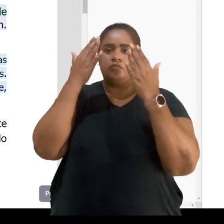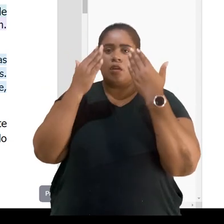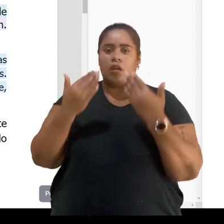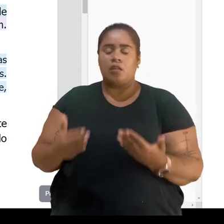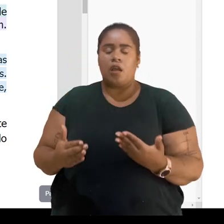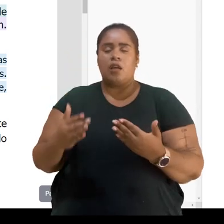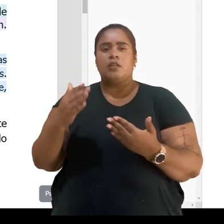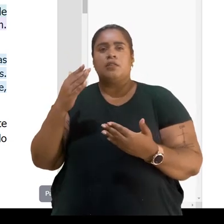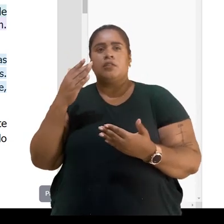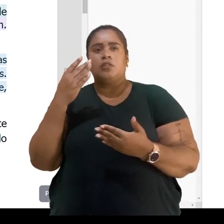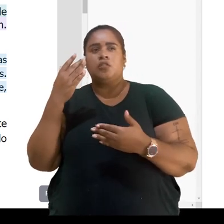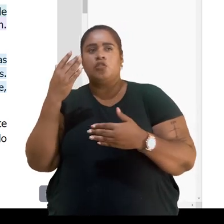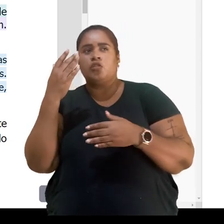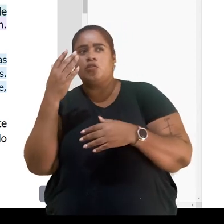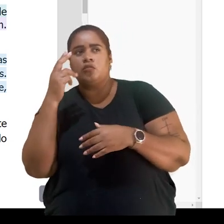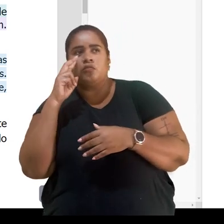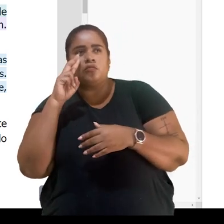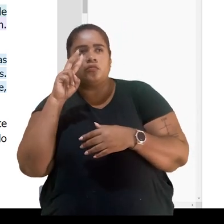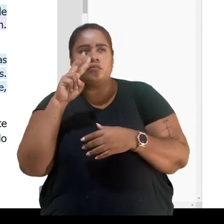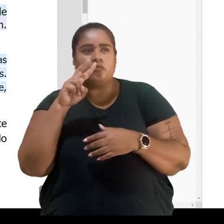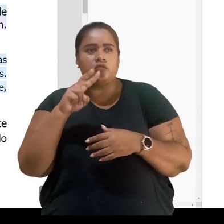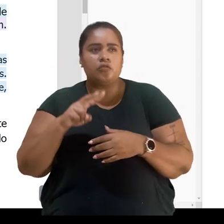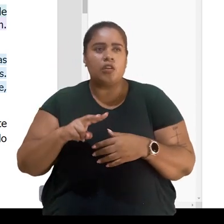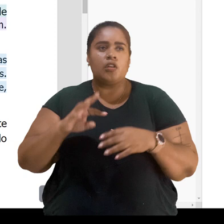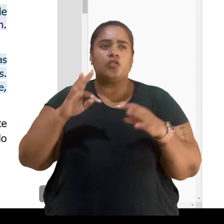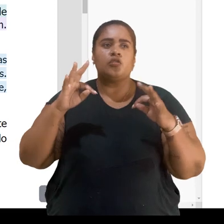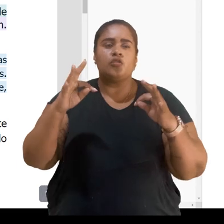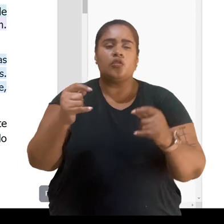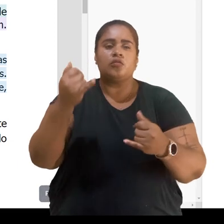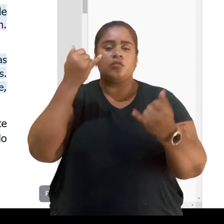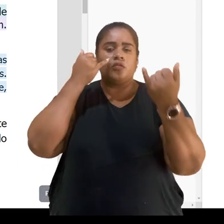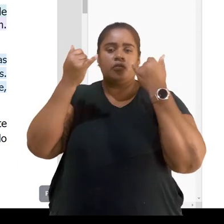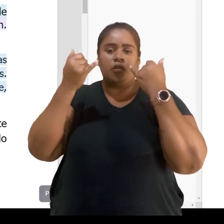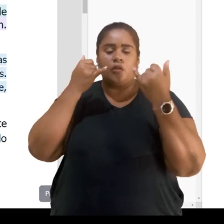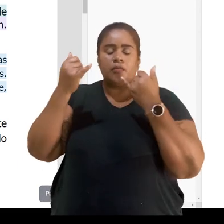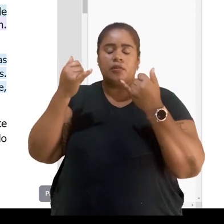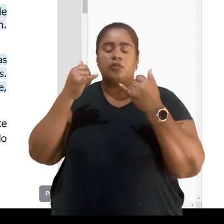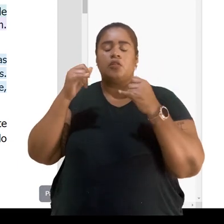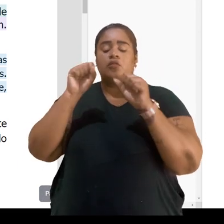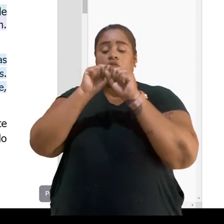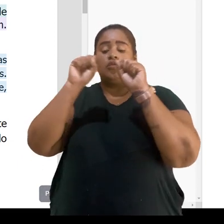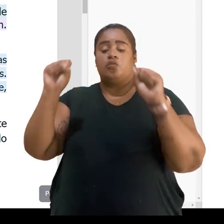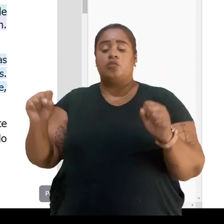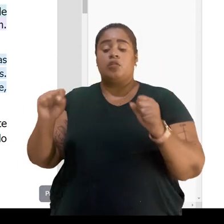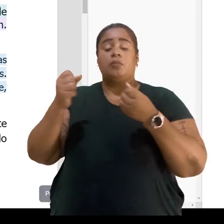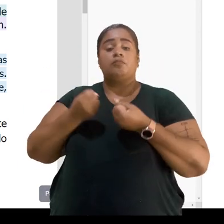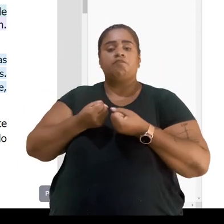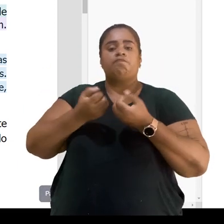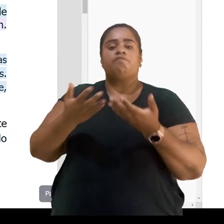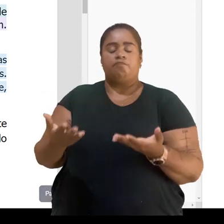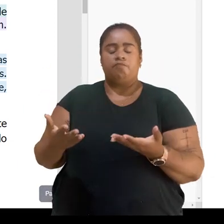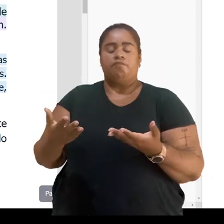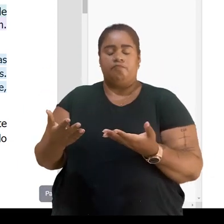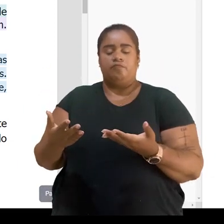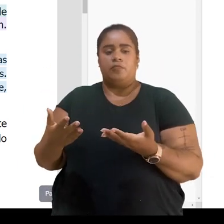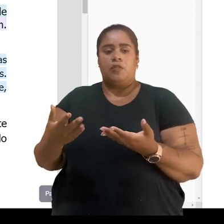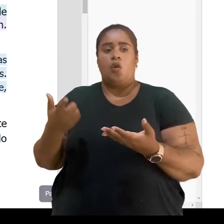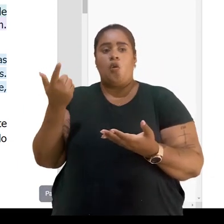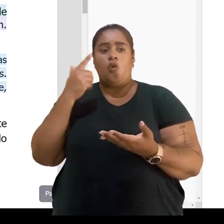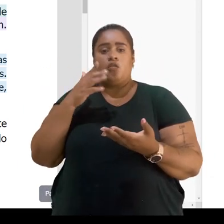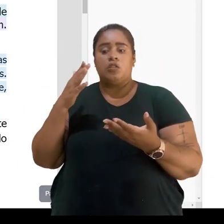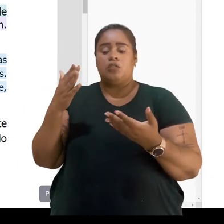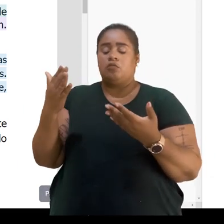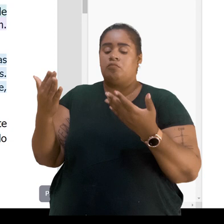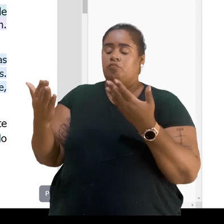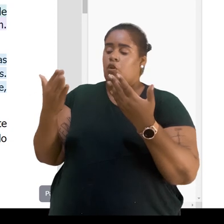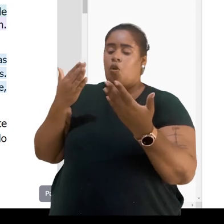aluno, eu posso fazer a análise aqui com base nas informações que o plugin oferece. Então essa